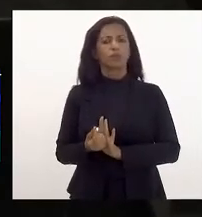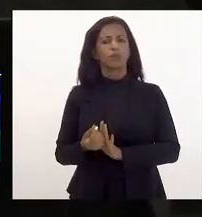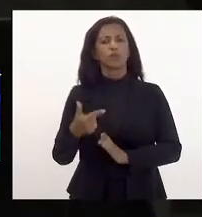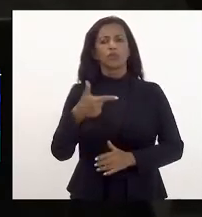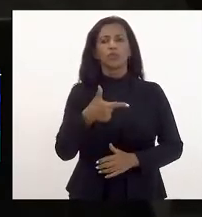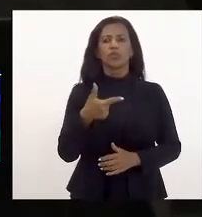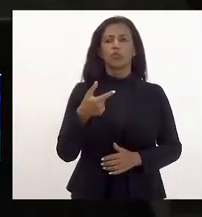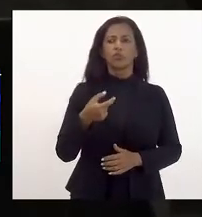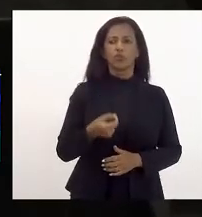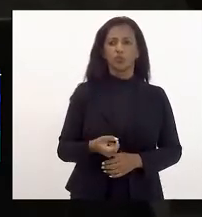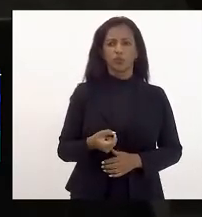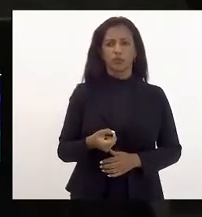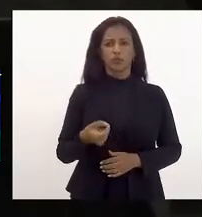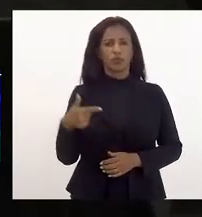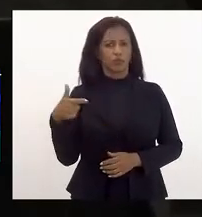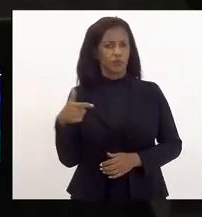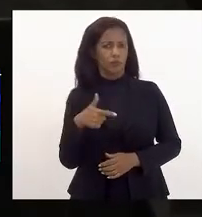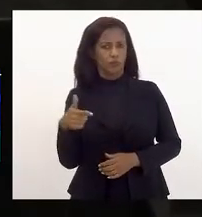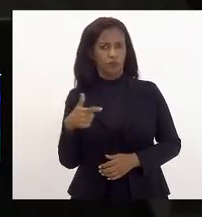2022.